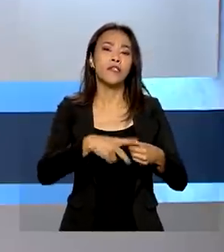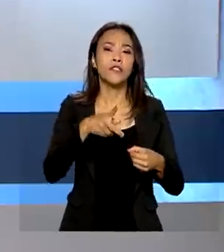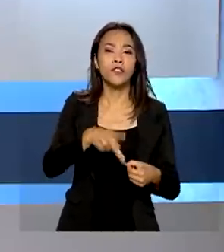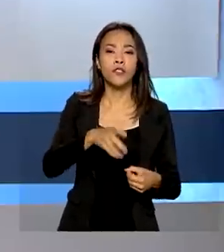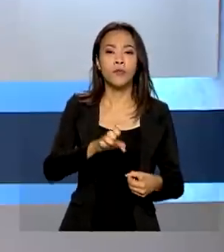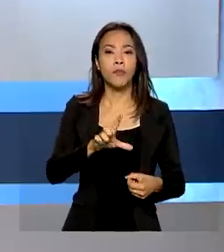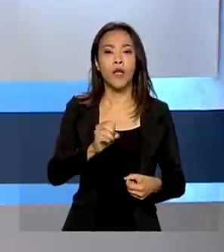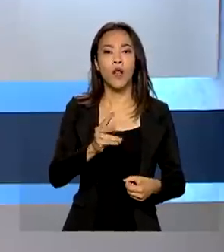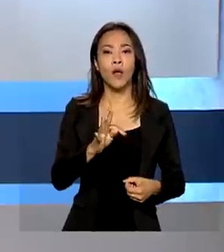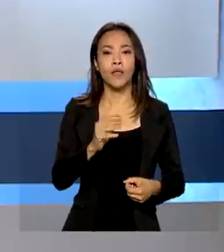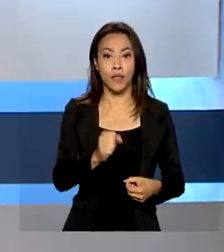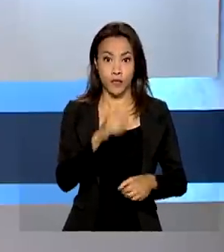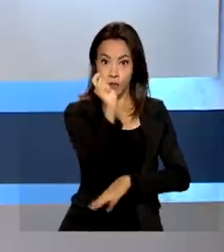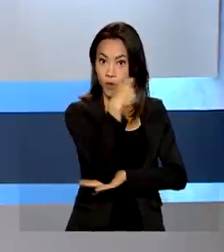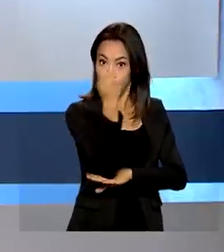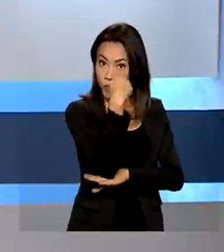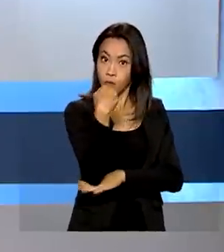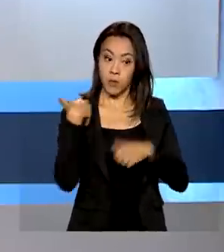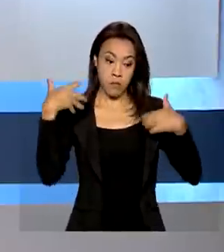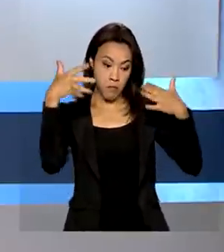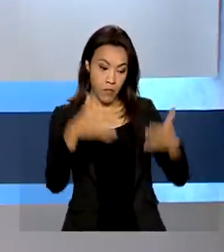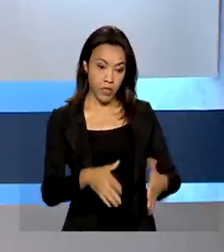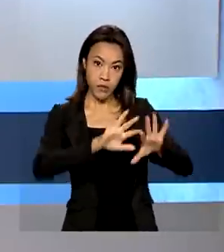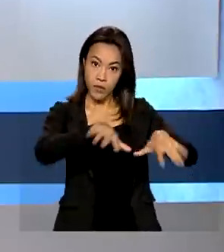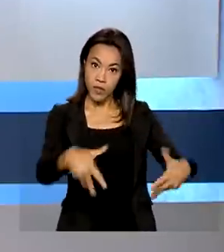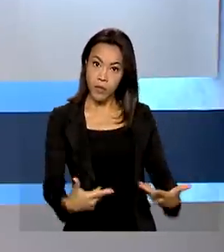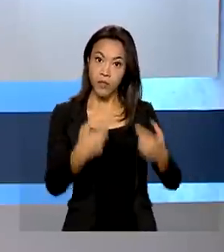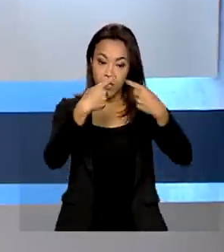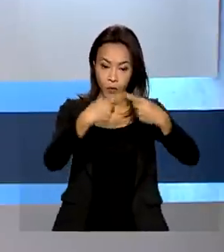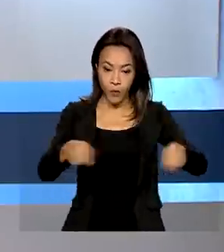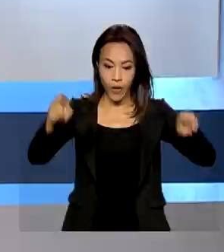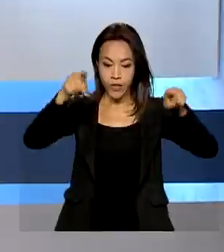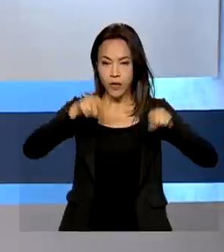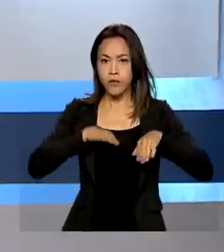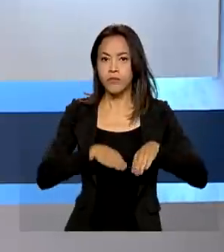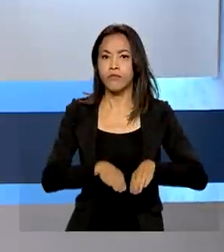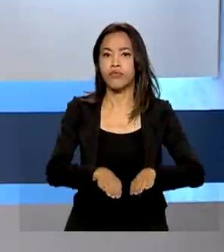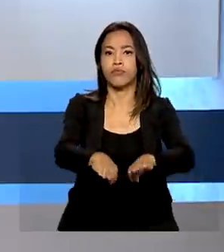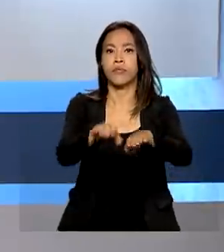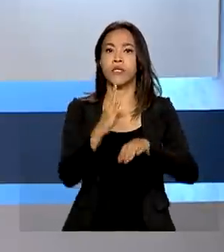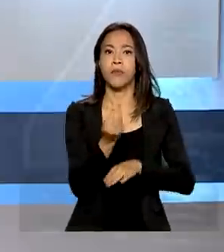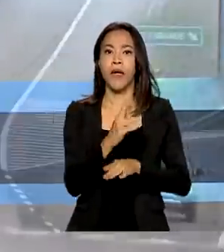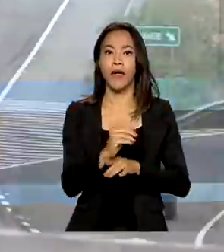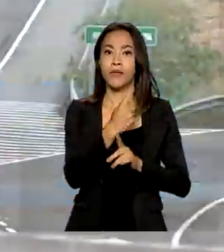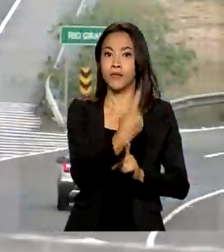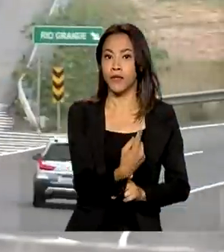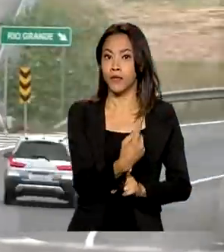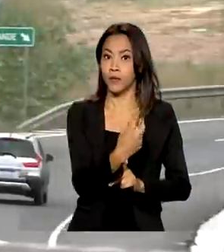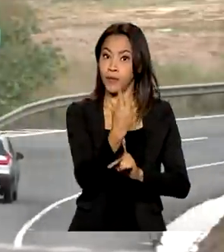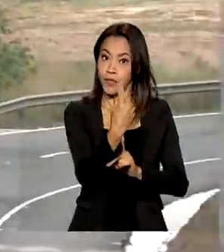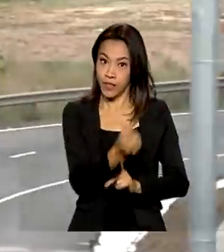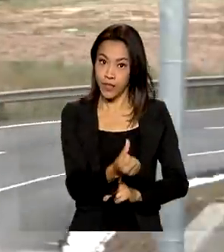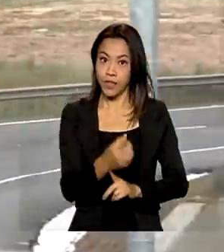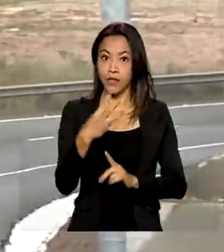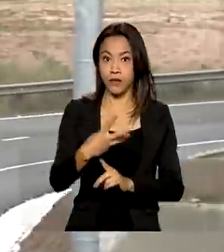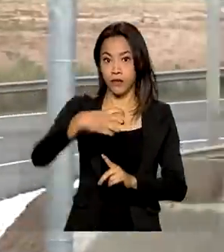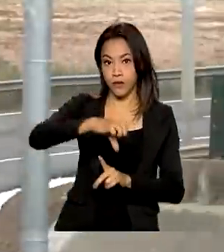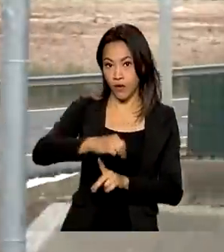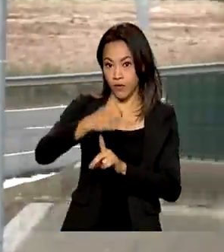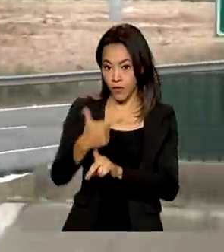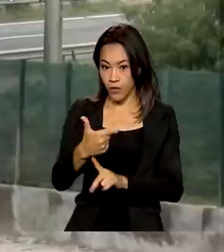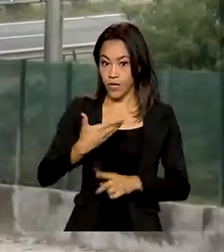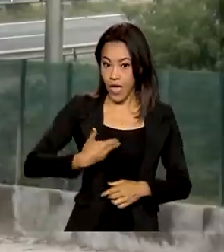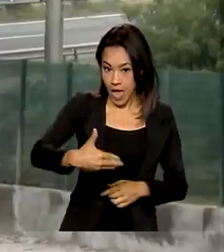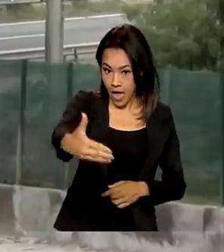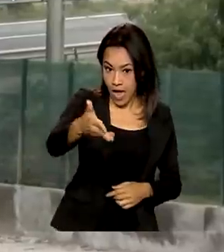onde participa da cerimônia de inauguração da duplicação das BRs 116 e 392. As obras